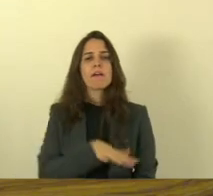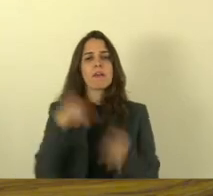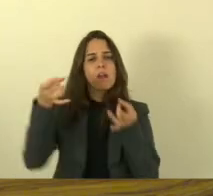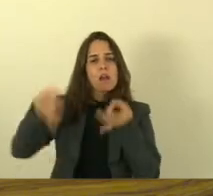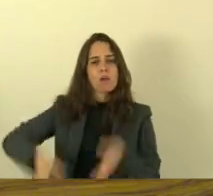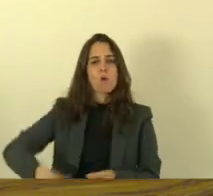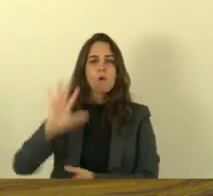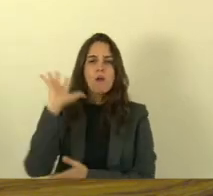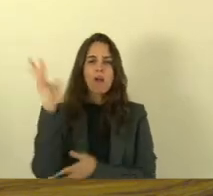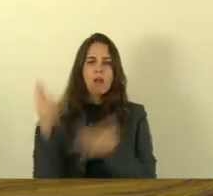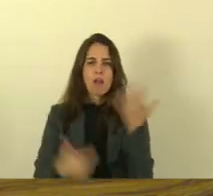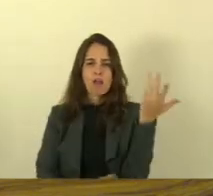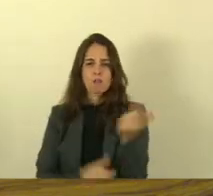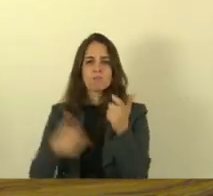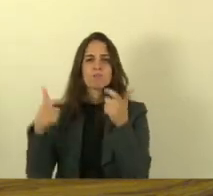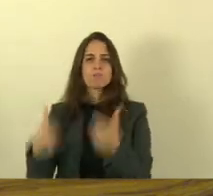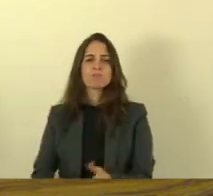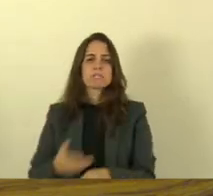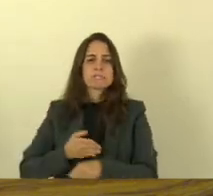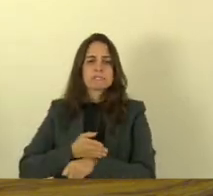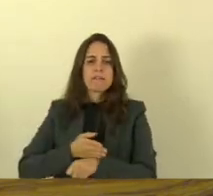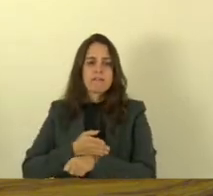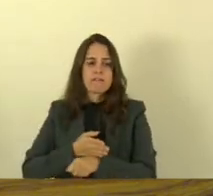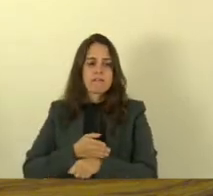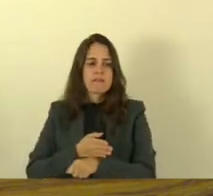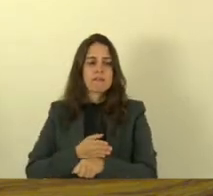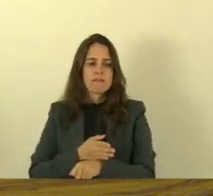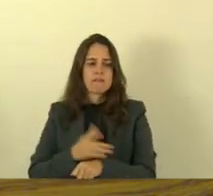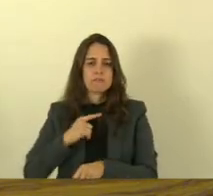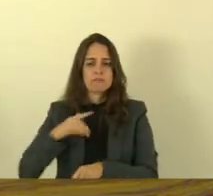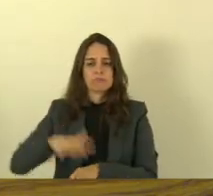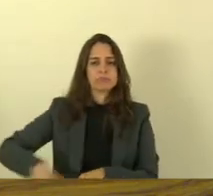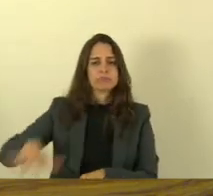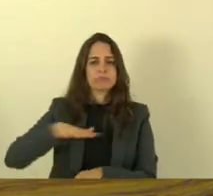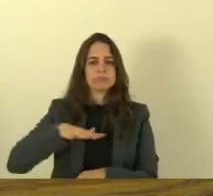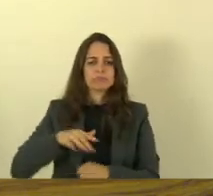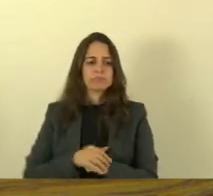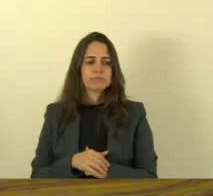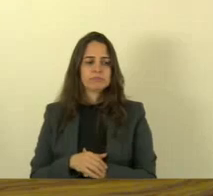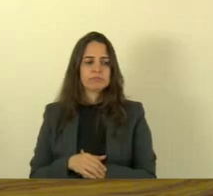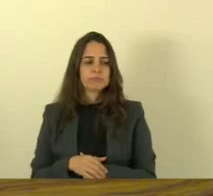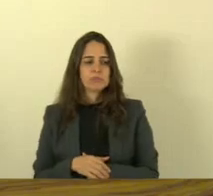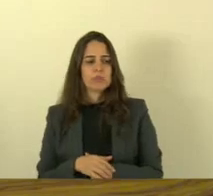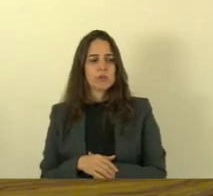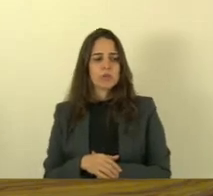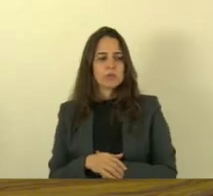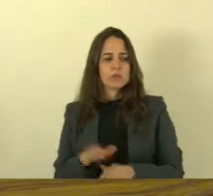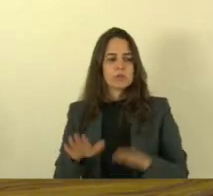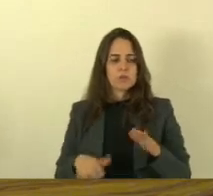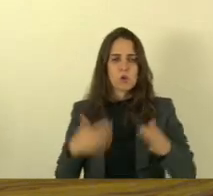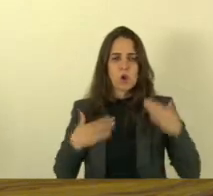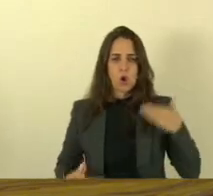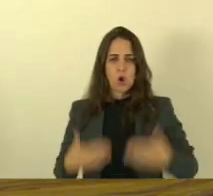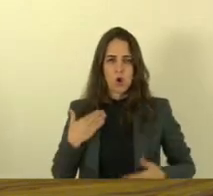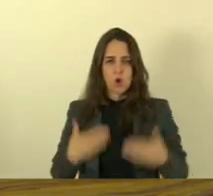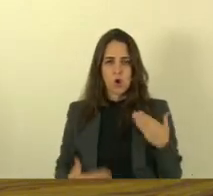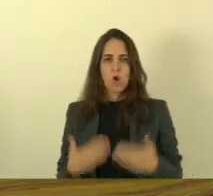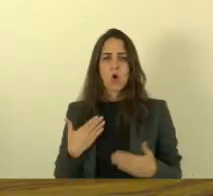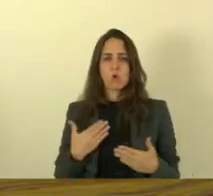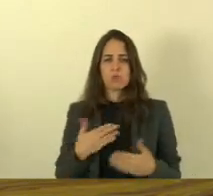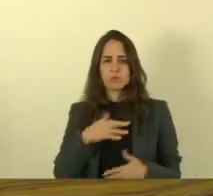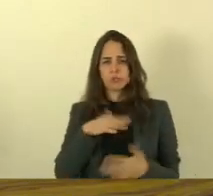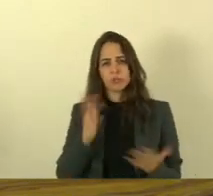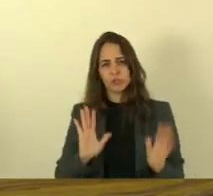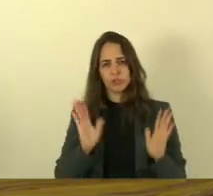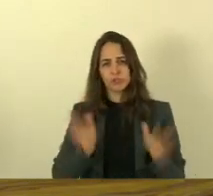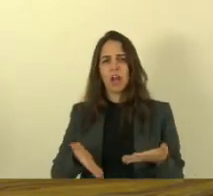mata no bairro dourado aqui na serra tem que já estava num estado um pouco mais avançado